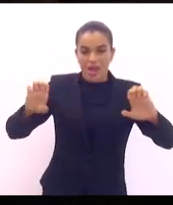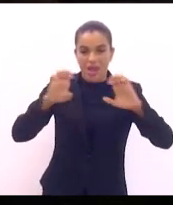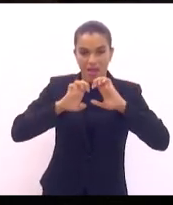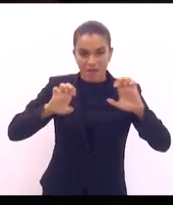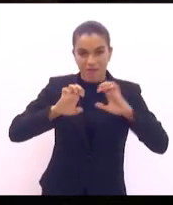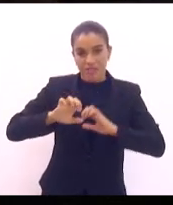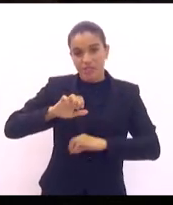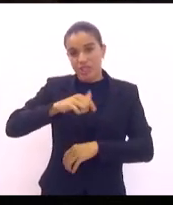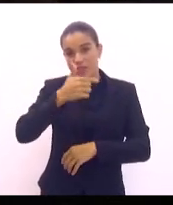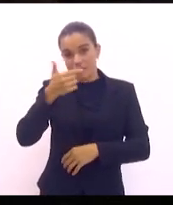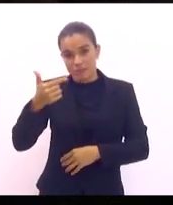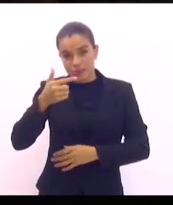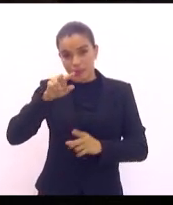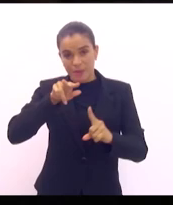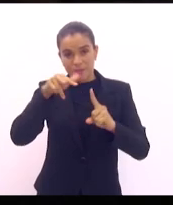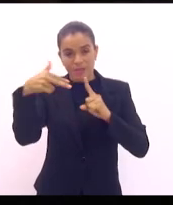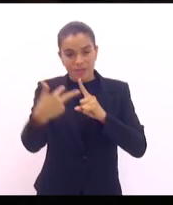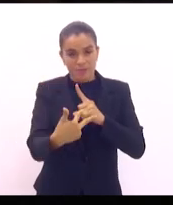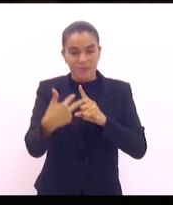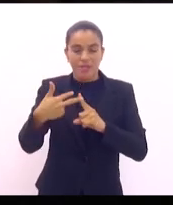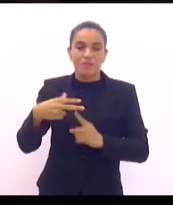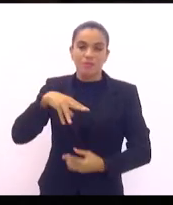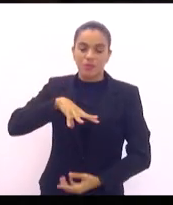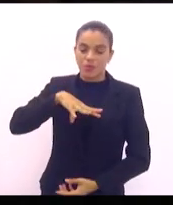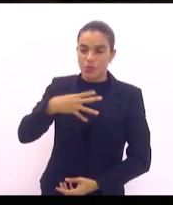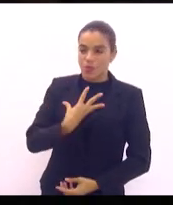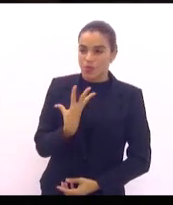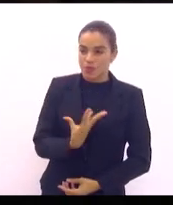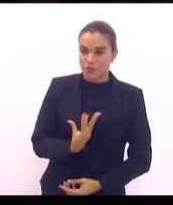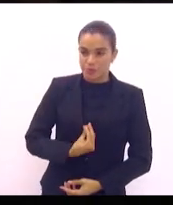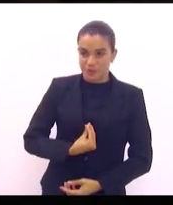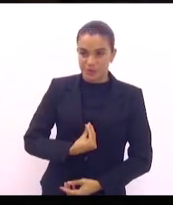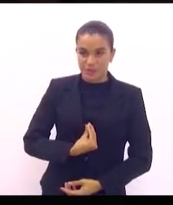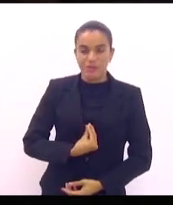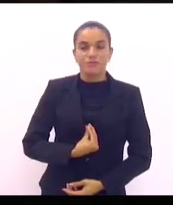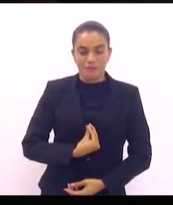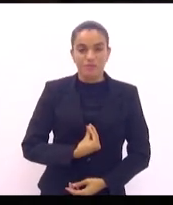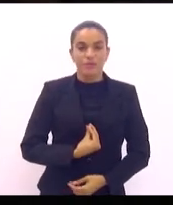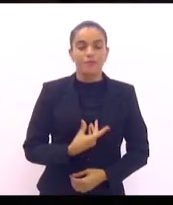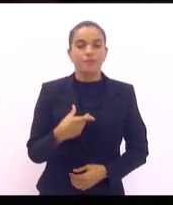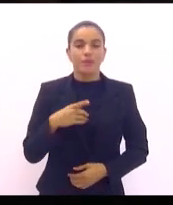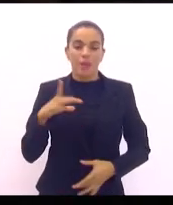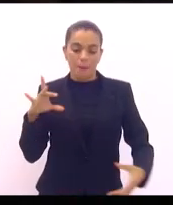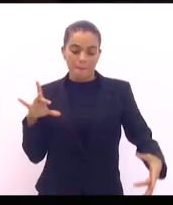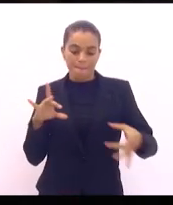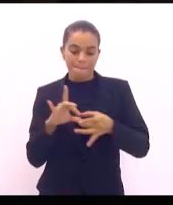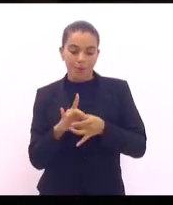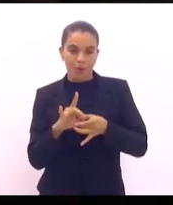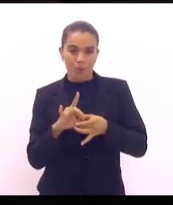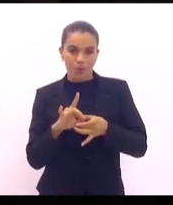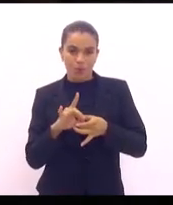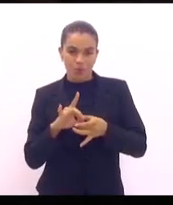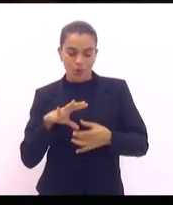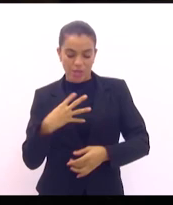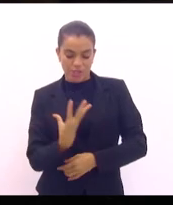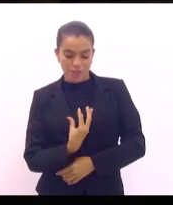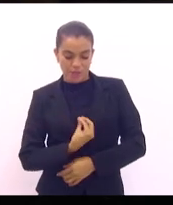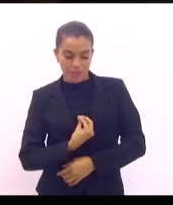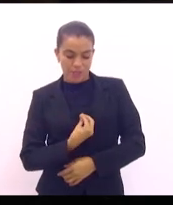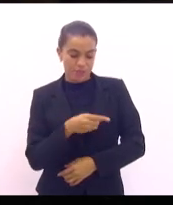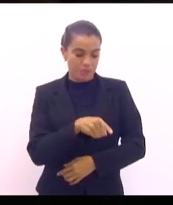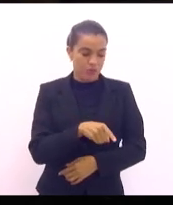Espiritismo. E nessa fusão de Kardec, candomblé,